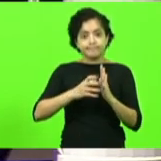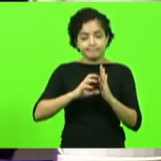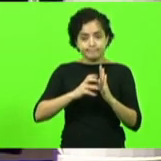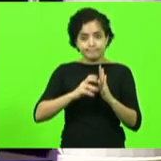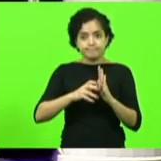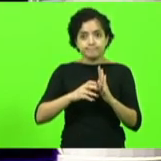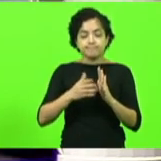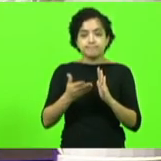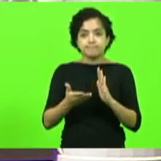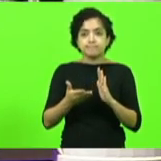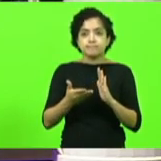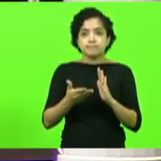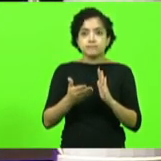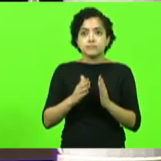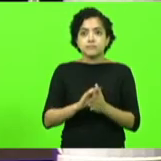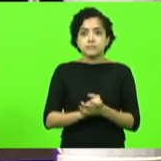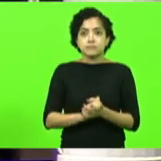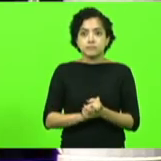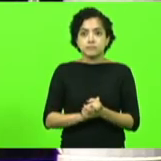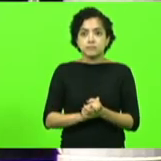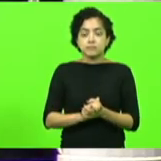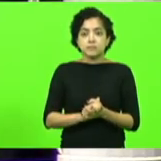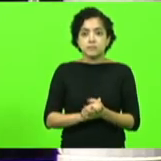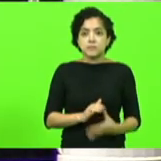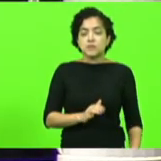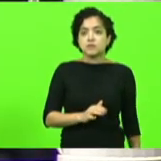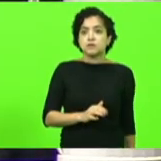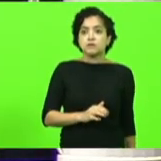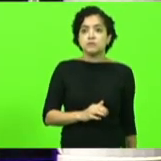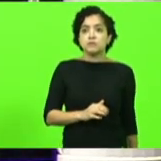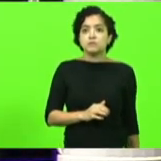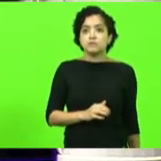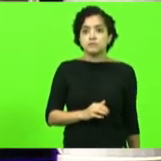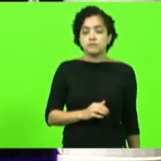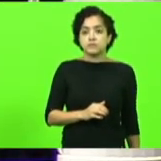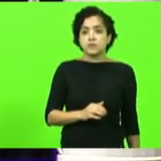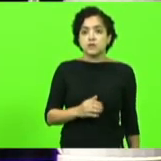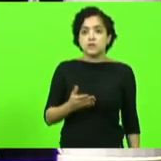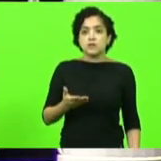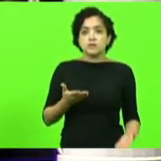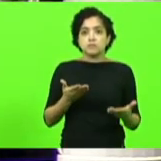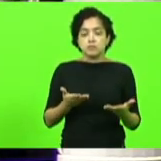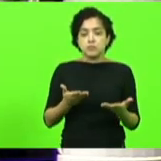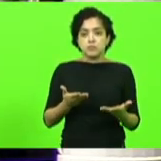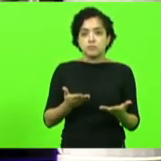e vossa excelência portanto poderá falar em nome do PL